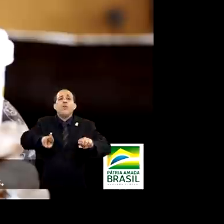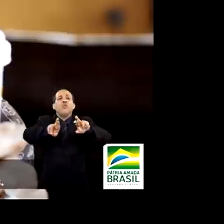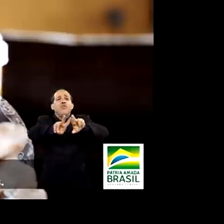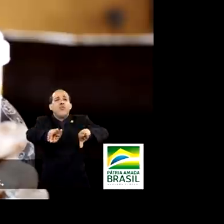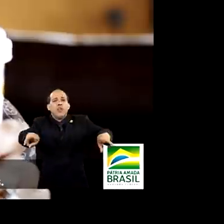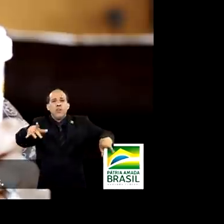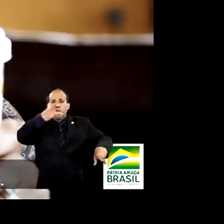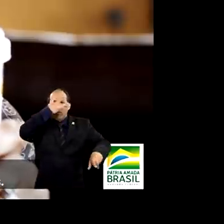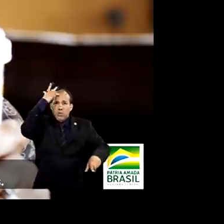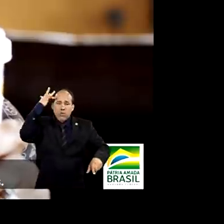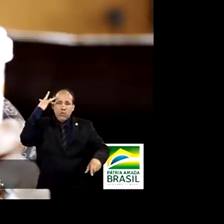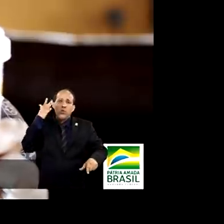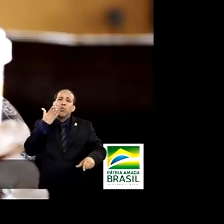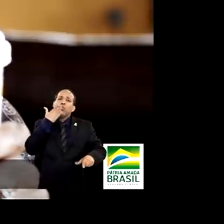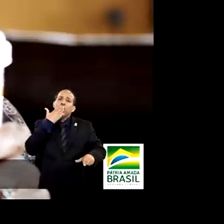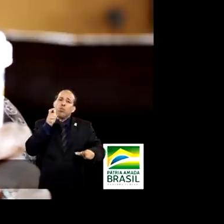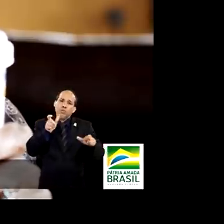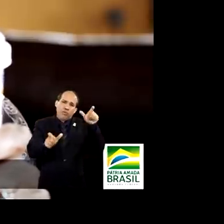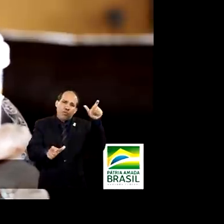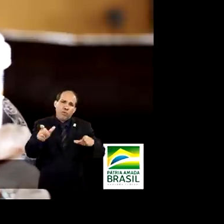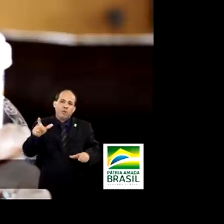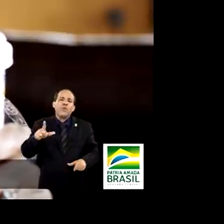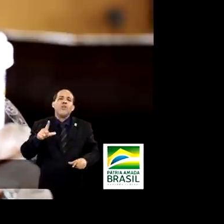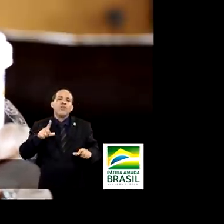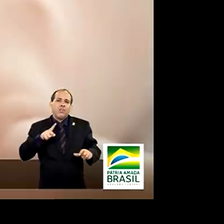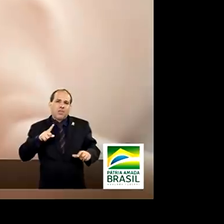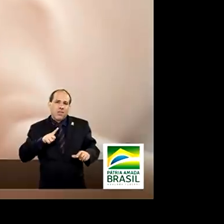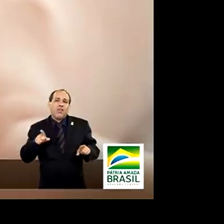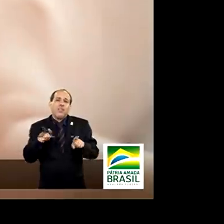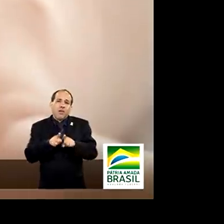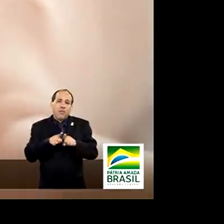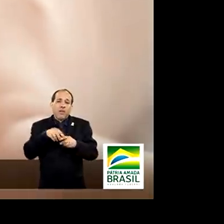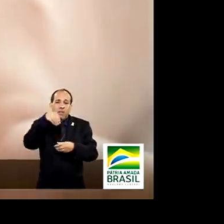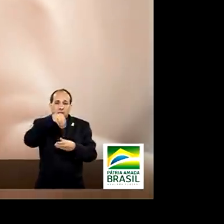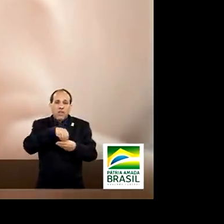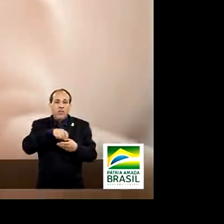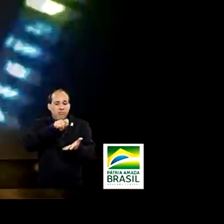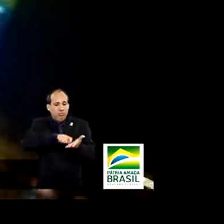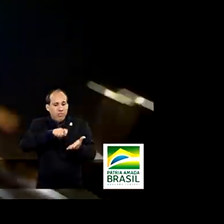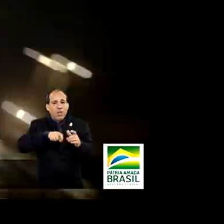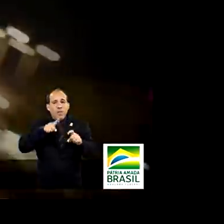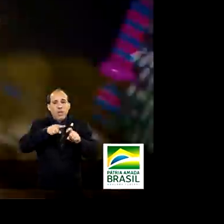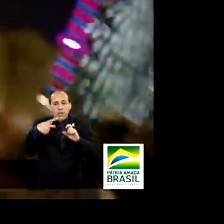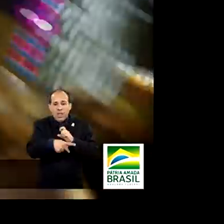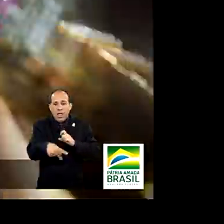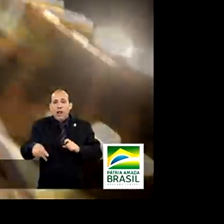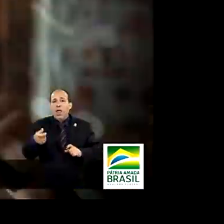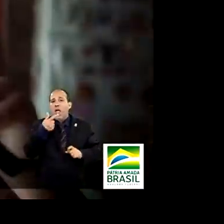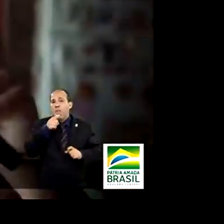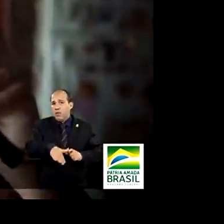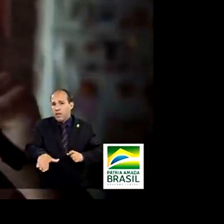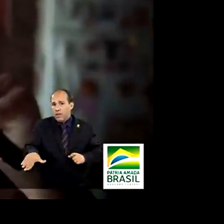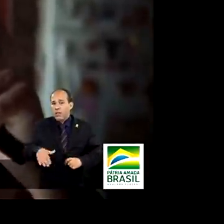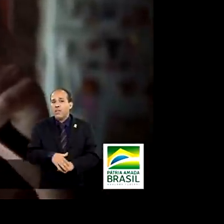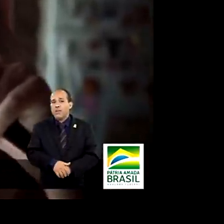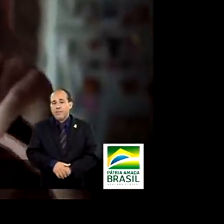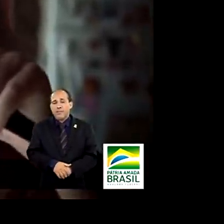pessoas de diversos perfis. Está disponível, inclusive, em formulação pediátrica.